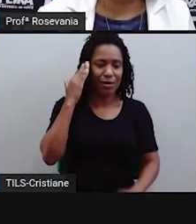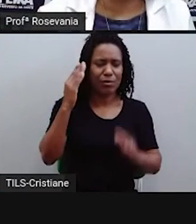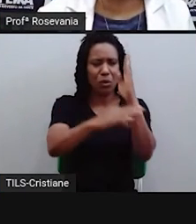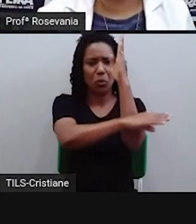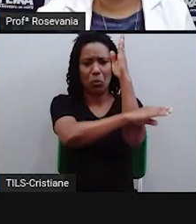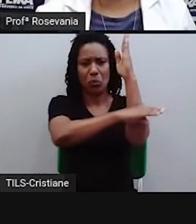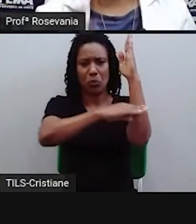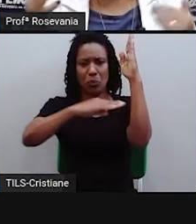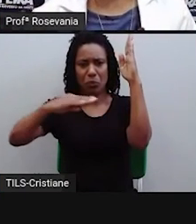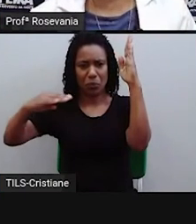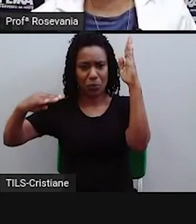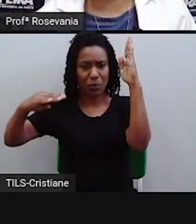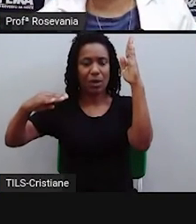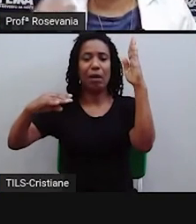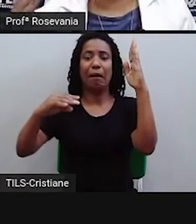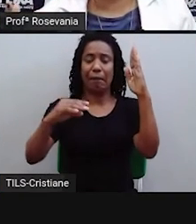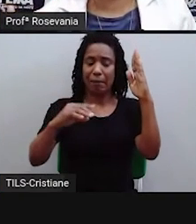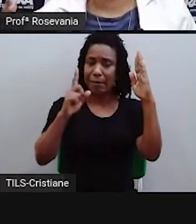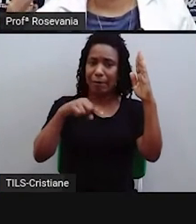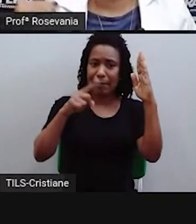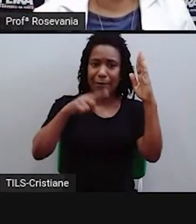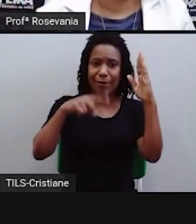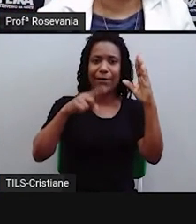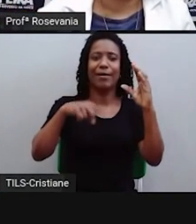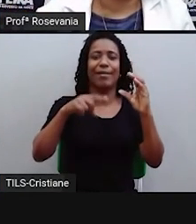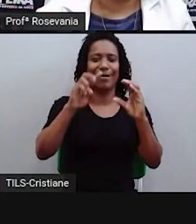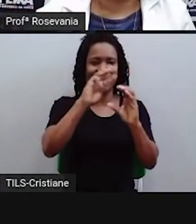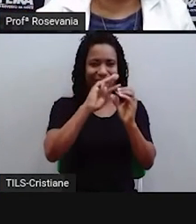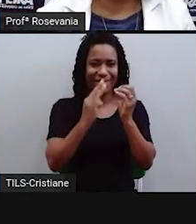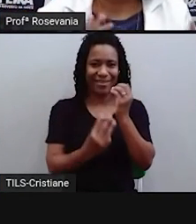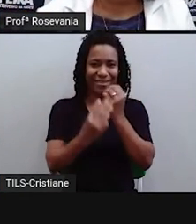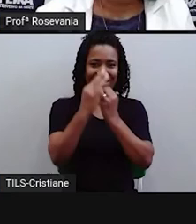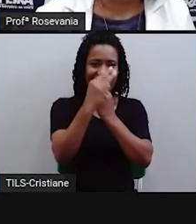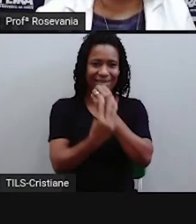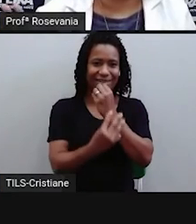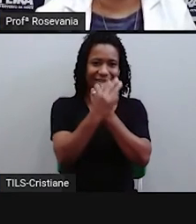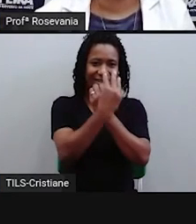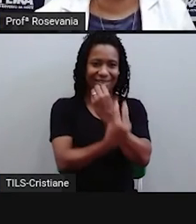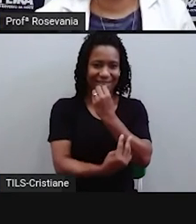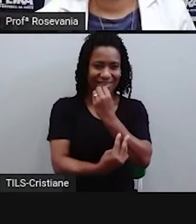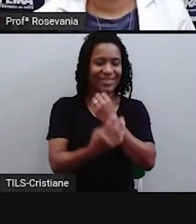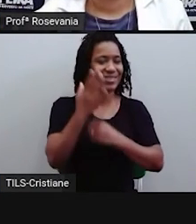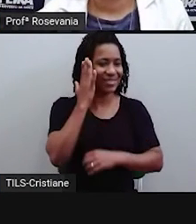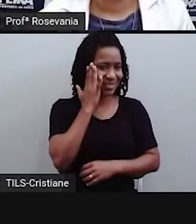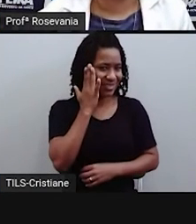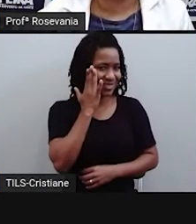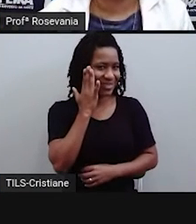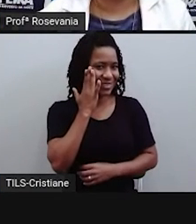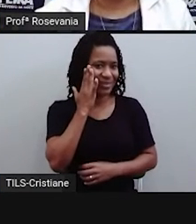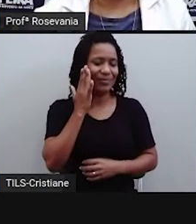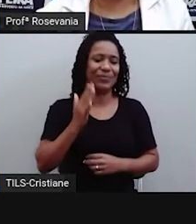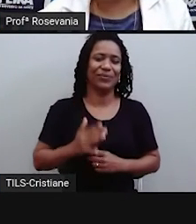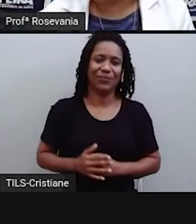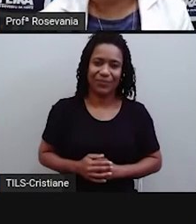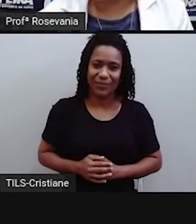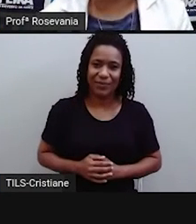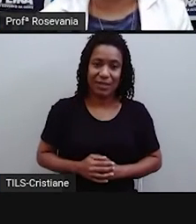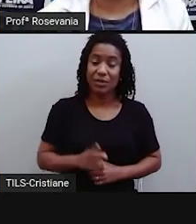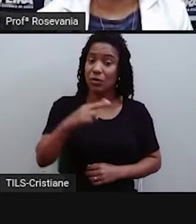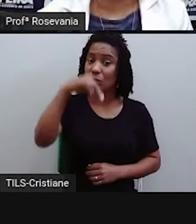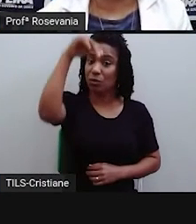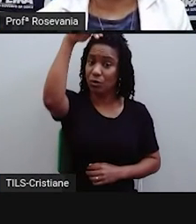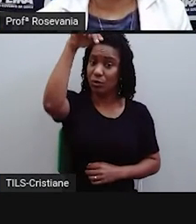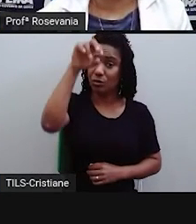já sei que é meridiano e quando eu falo norte ou quando eu falo sul, eu já sei que eu tô falando de um paralelo e nas